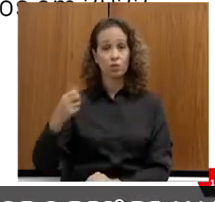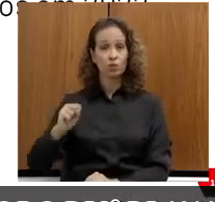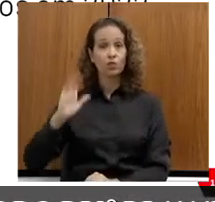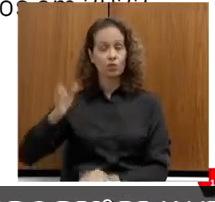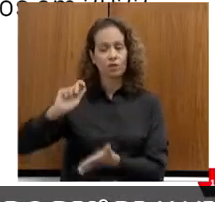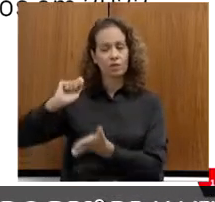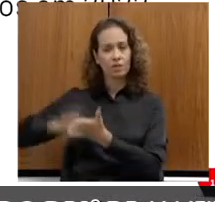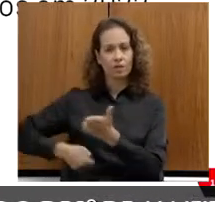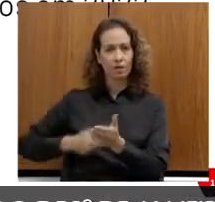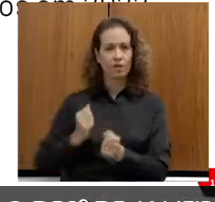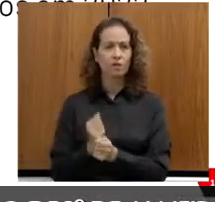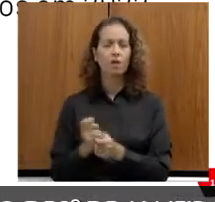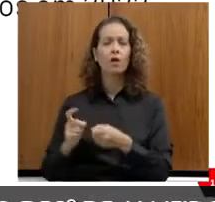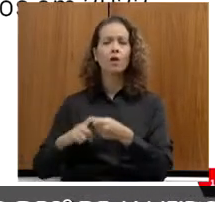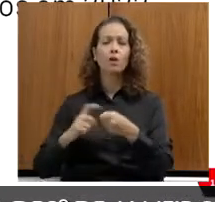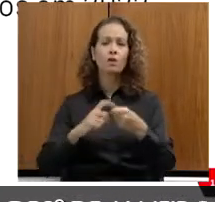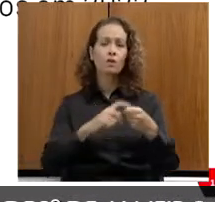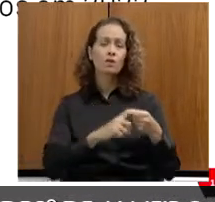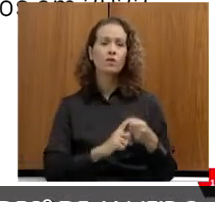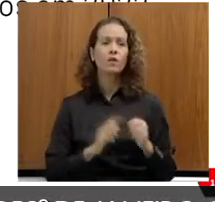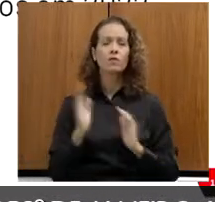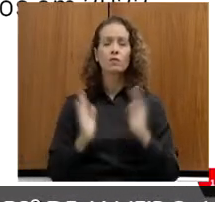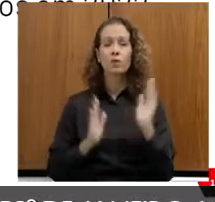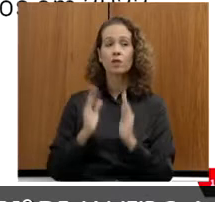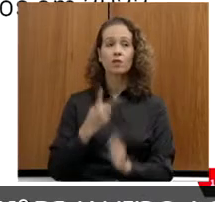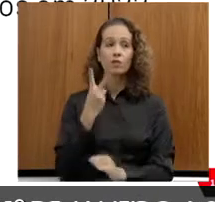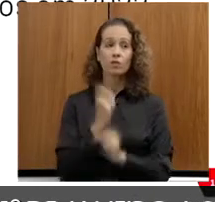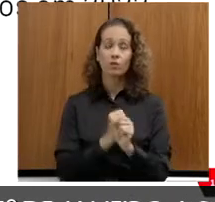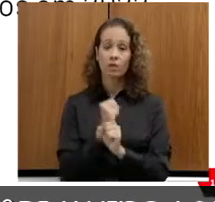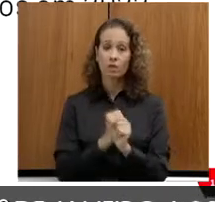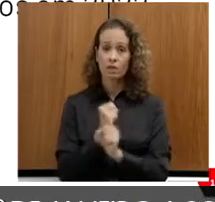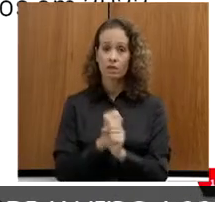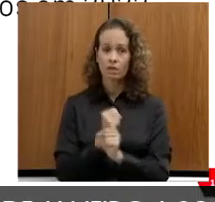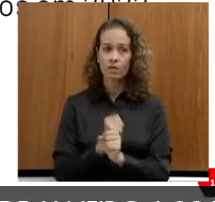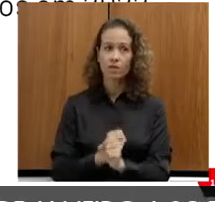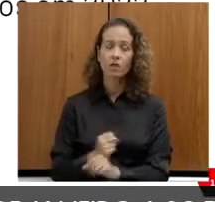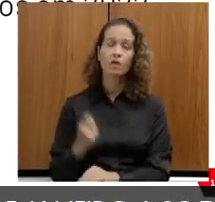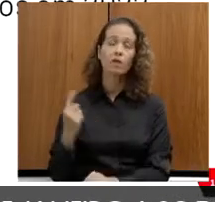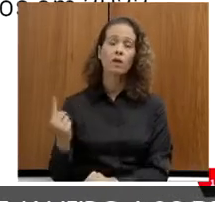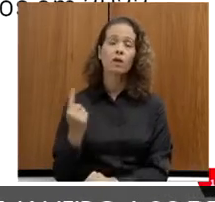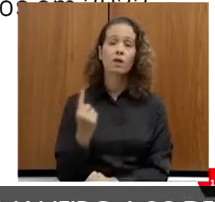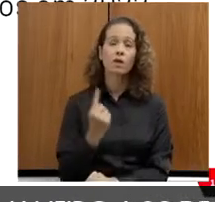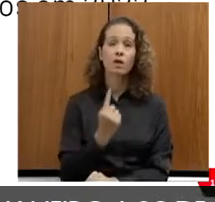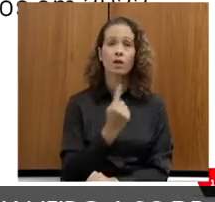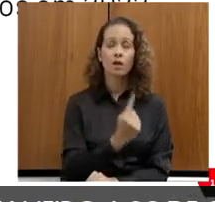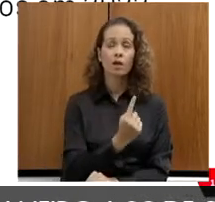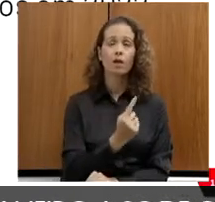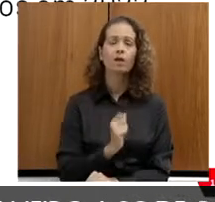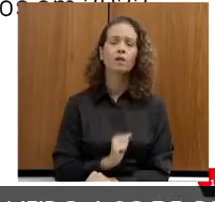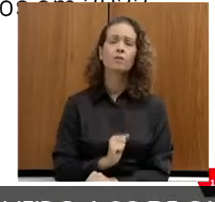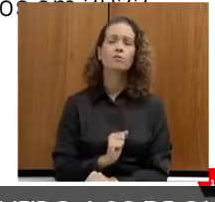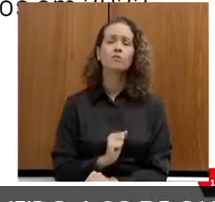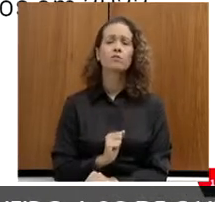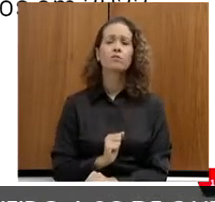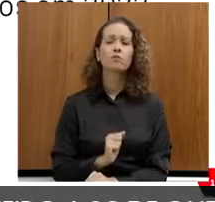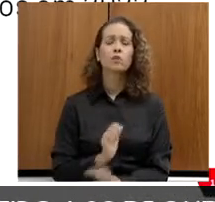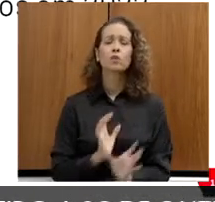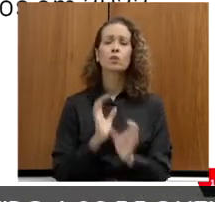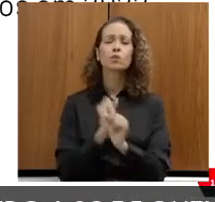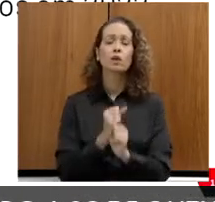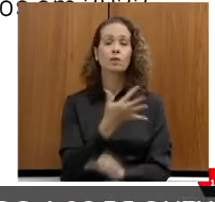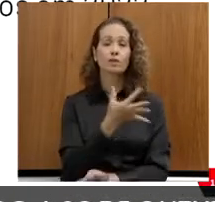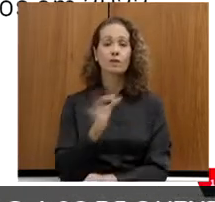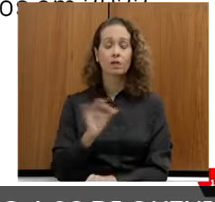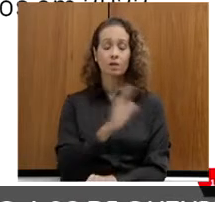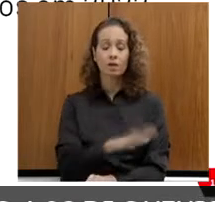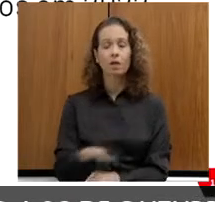E esses convênios são com vigência de dois anos. são cada núcleo desse de Geração Esporte, vão para 100 crianças e adolescentes.